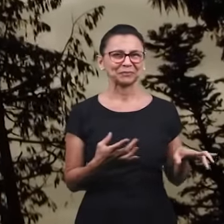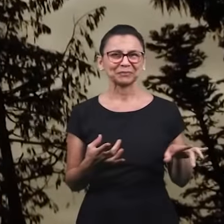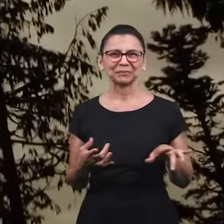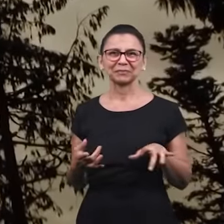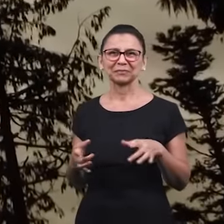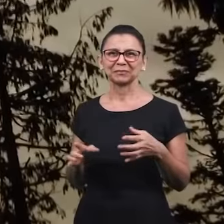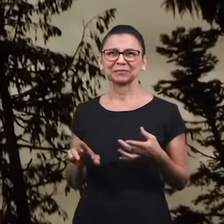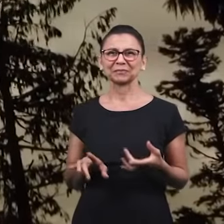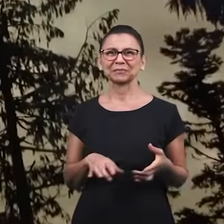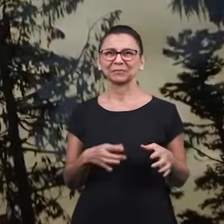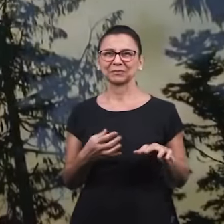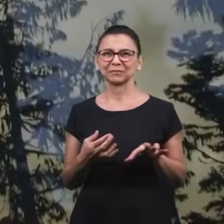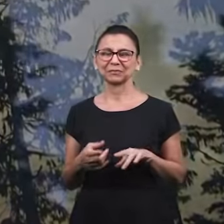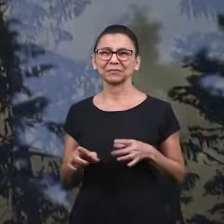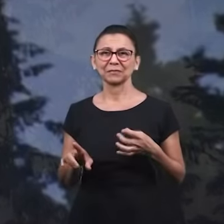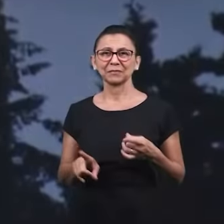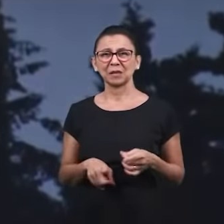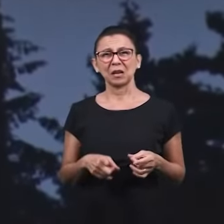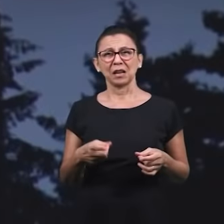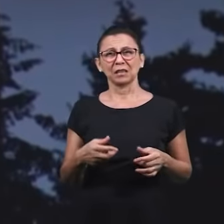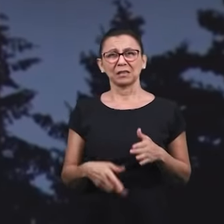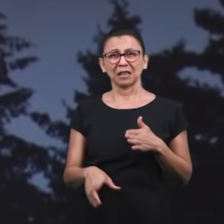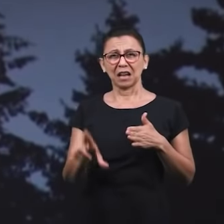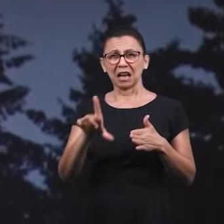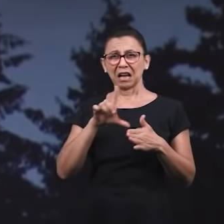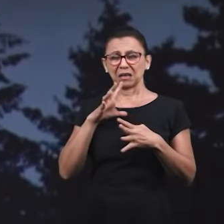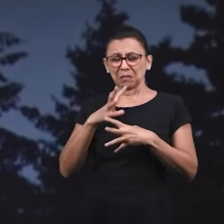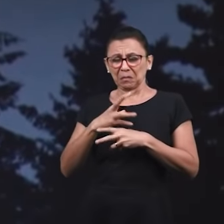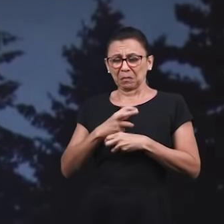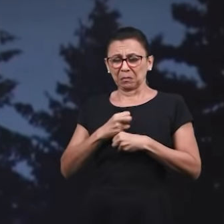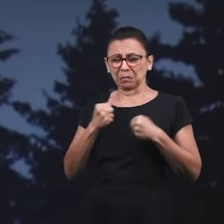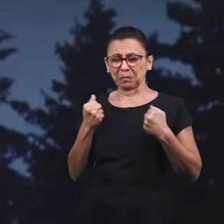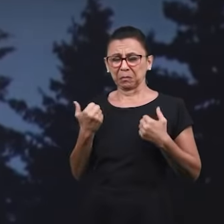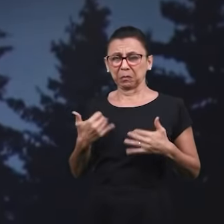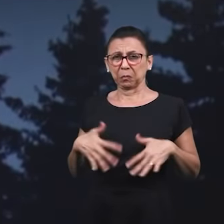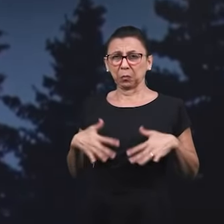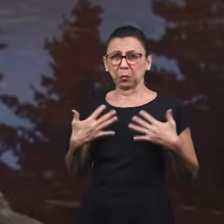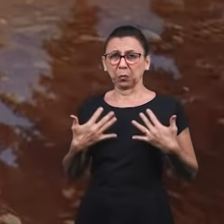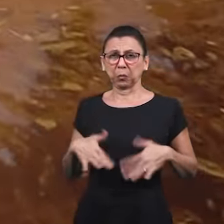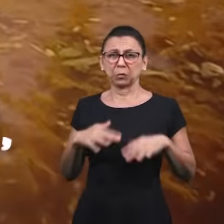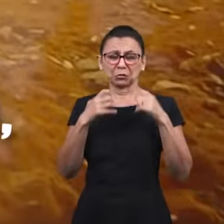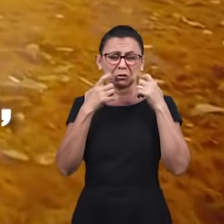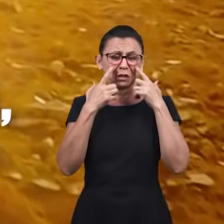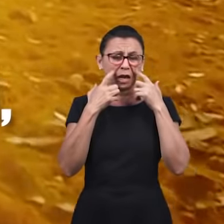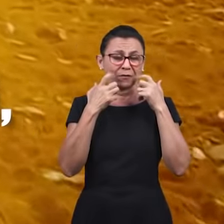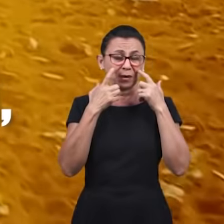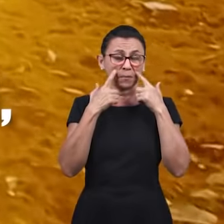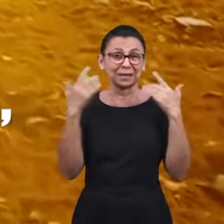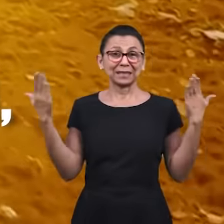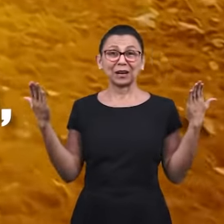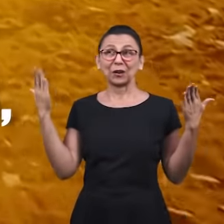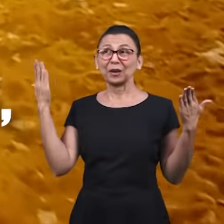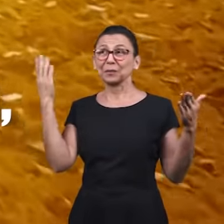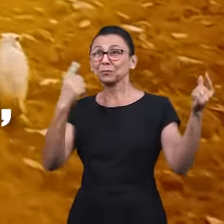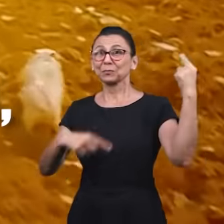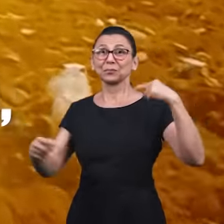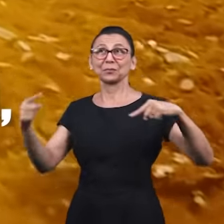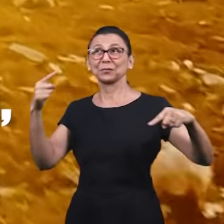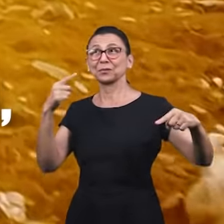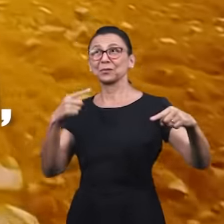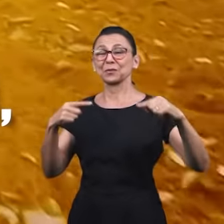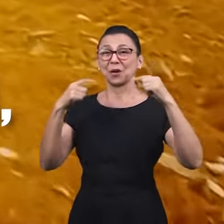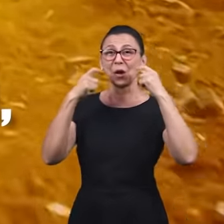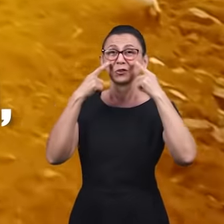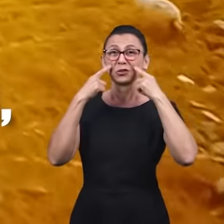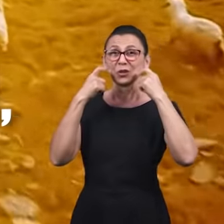eu não sabia, só de agonia e dor. Chora fora